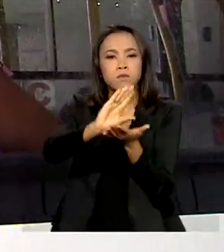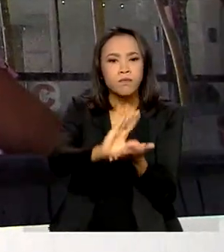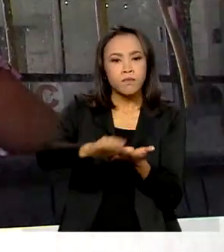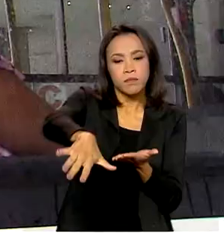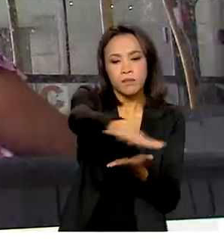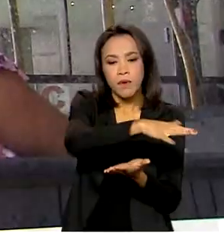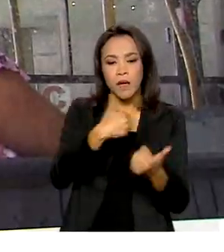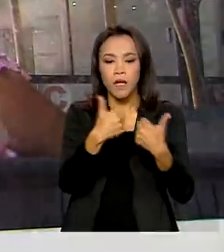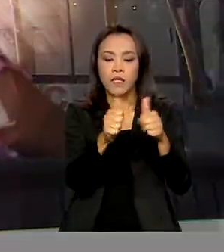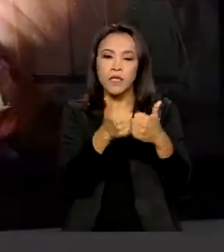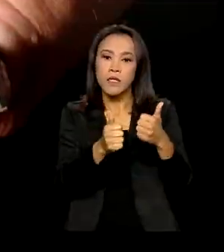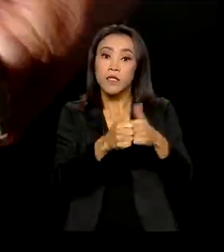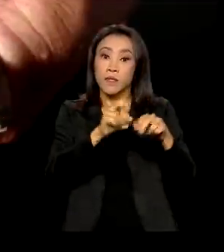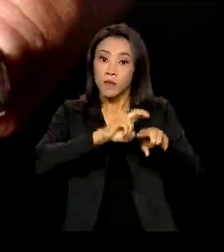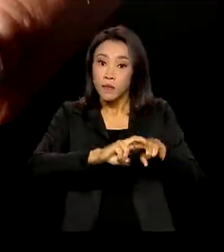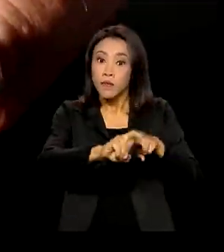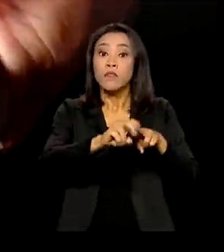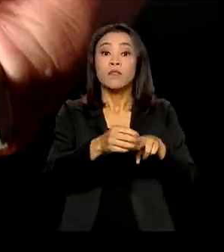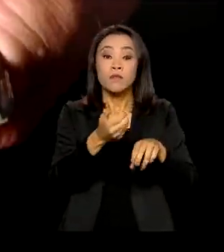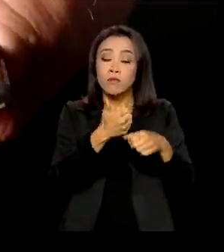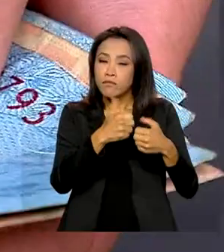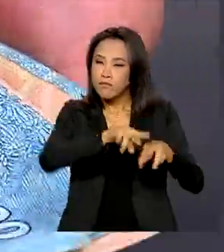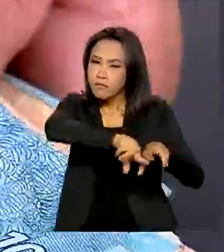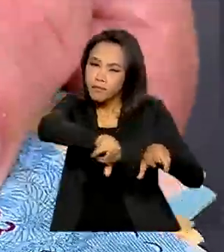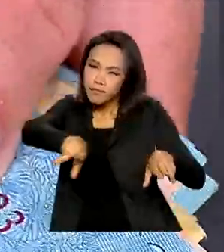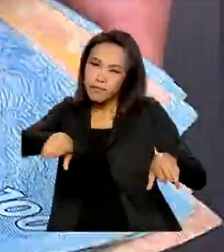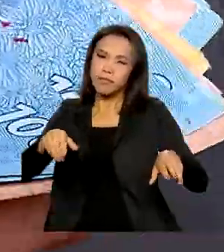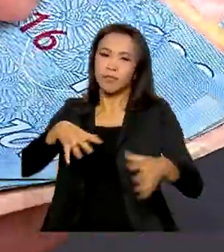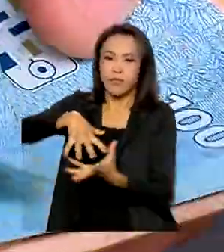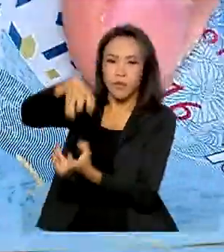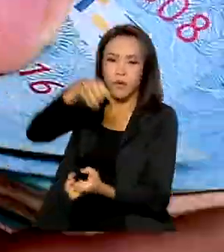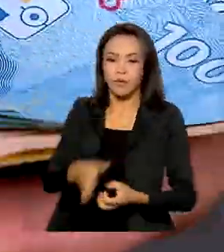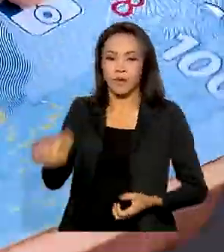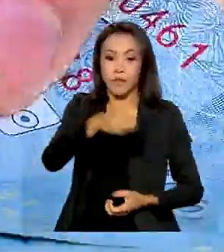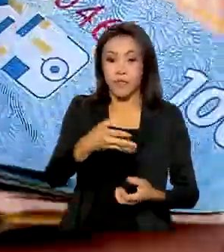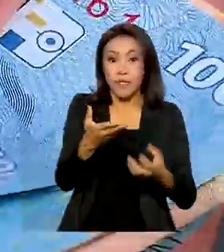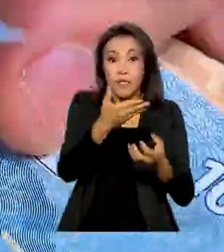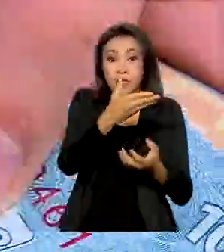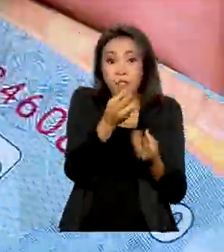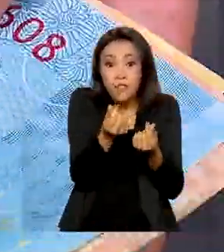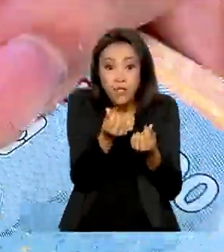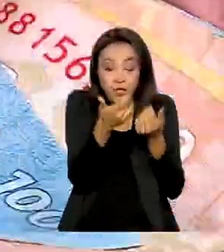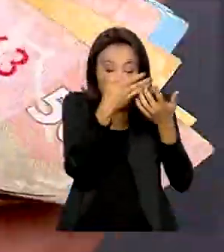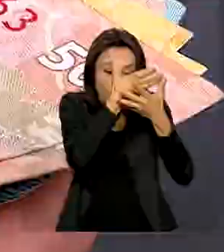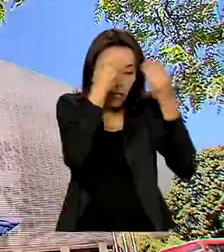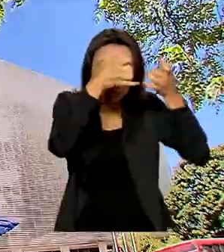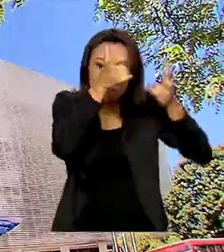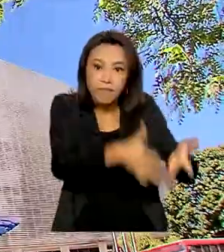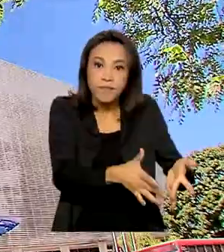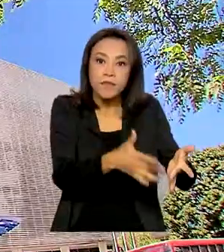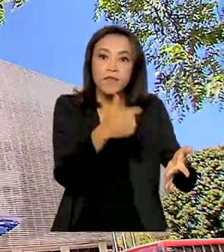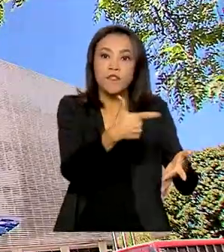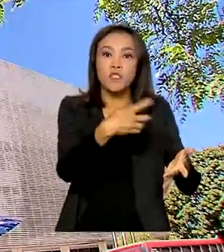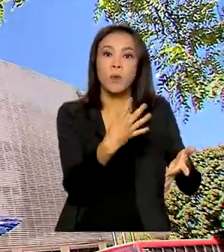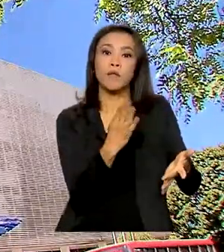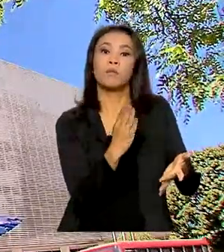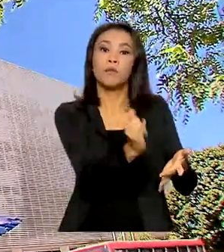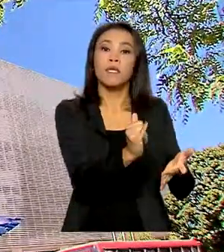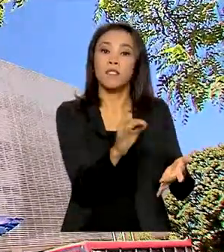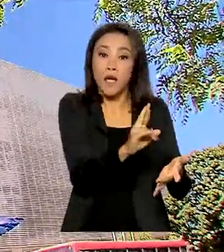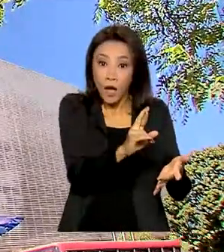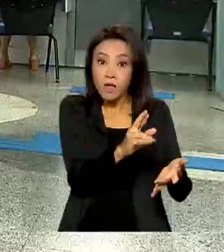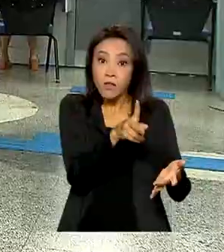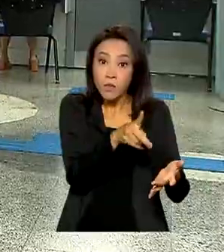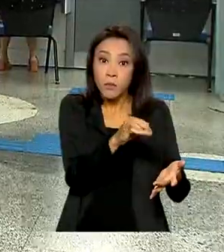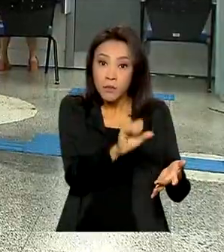de idosos. Dinheiro esquecido. 24 bilhões de reais do PIS-PASEP estão disponíveis para